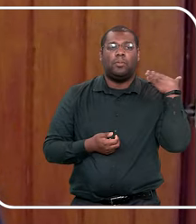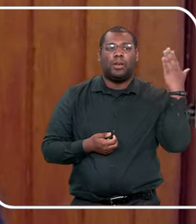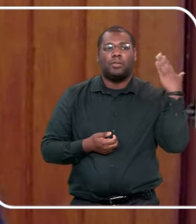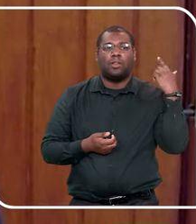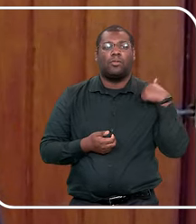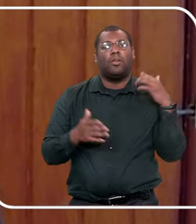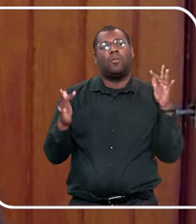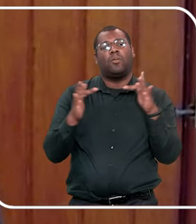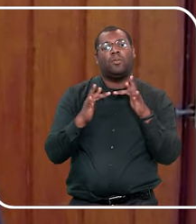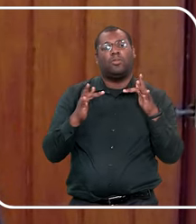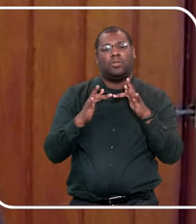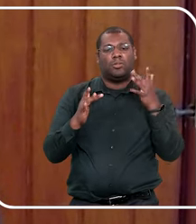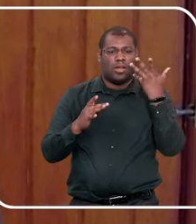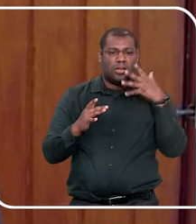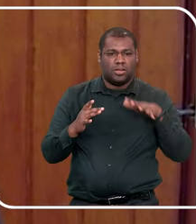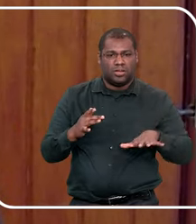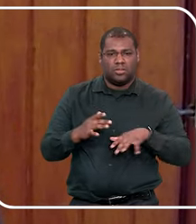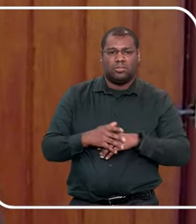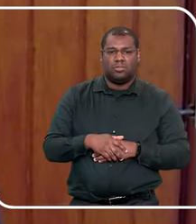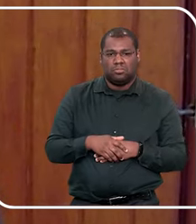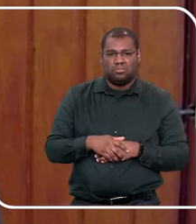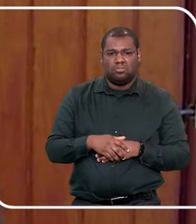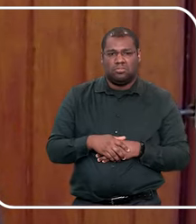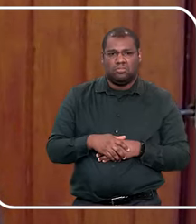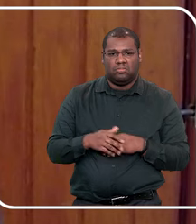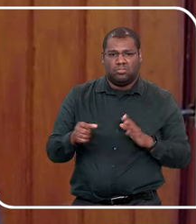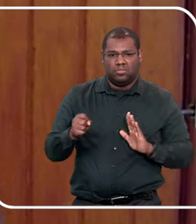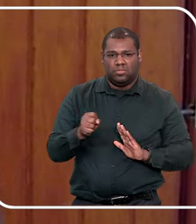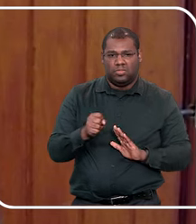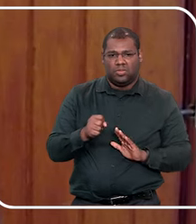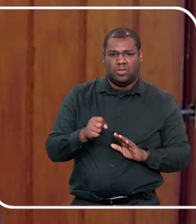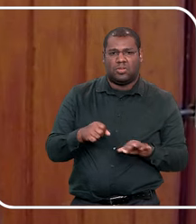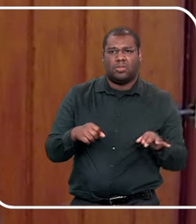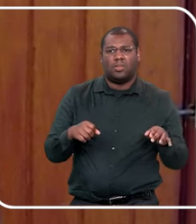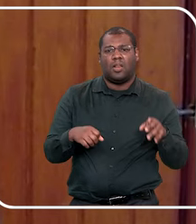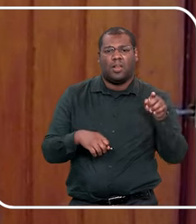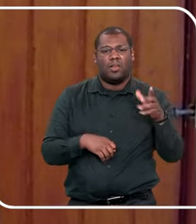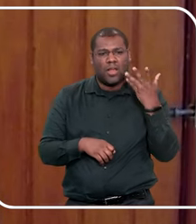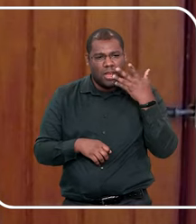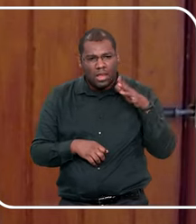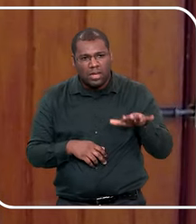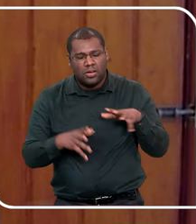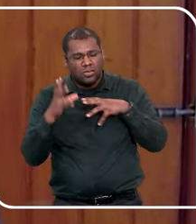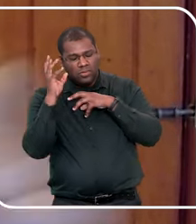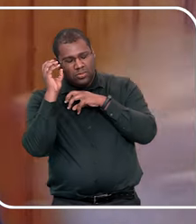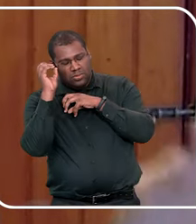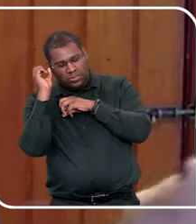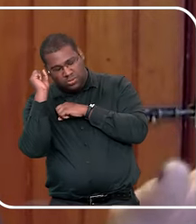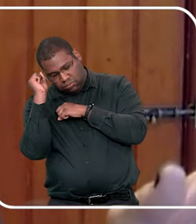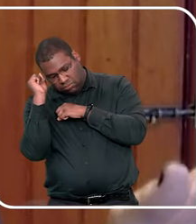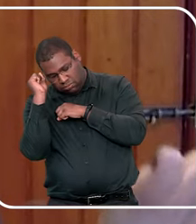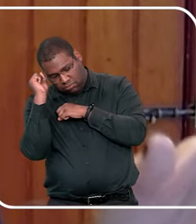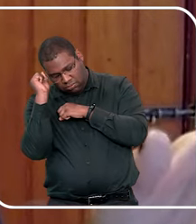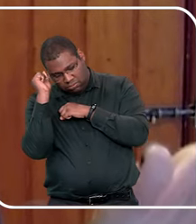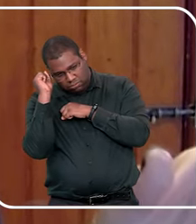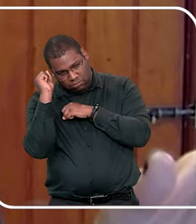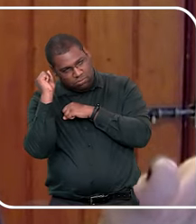leve, é, eu convivi com uma criança que eu abri o quarto dela à noite, abri a porta,